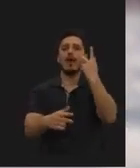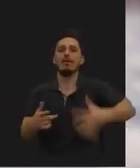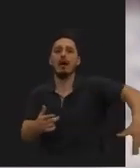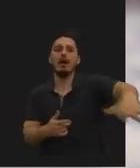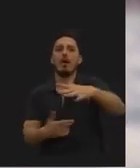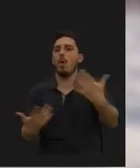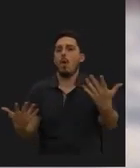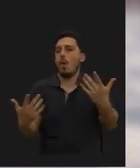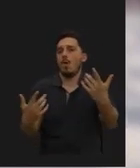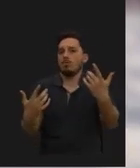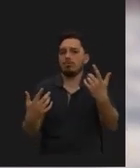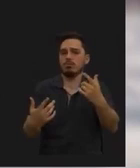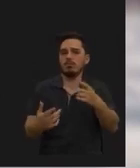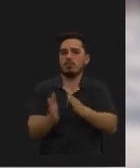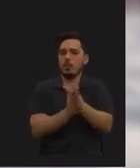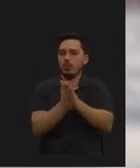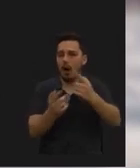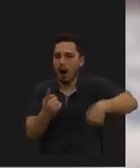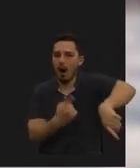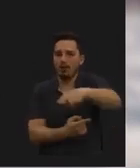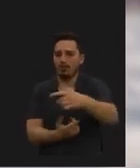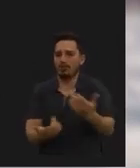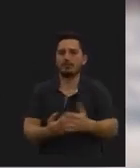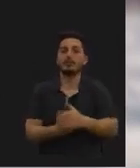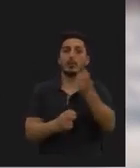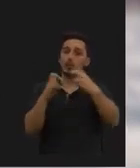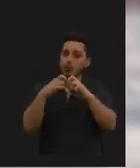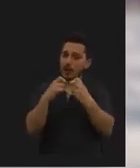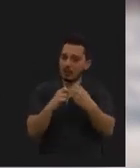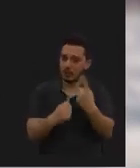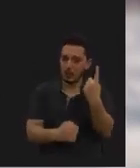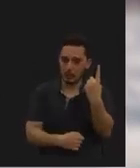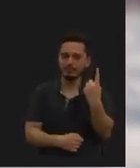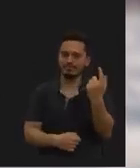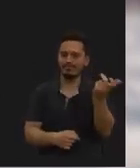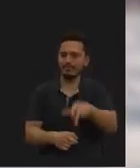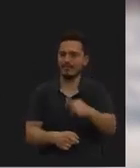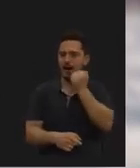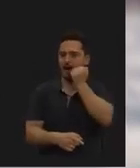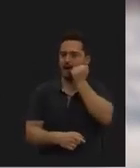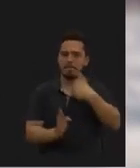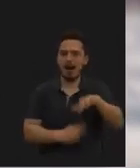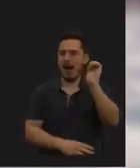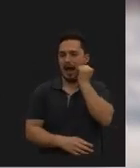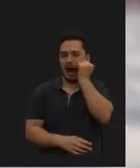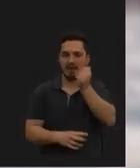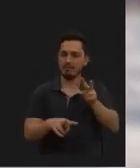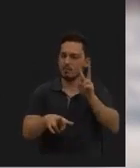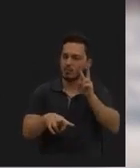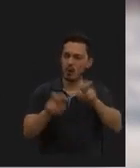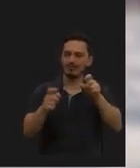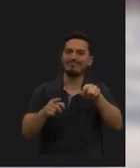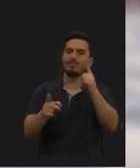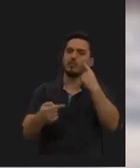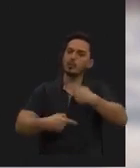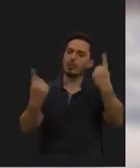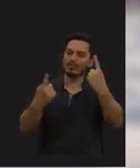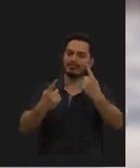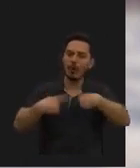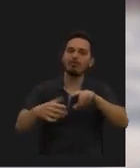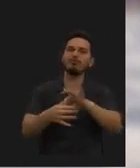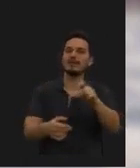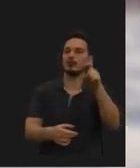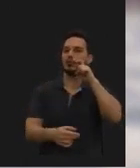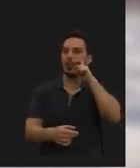simplesmente dela usufruir. Um dos problemas mais graves identificados nas sessões públicas prende-se com a